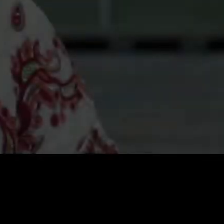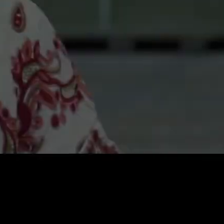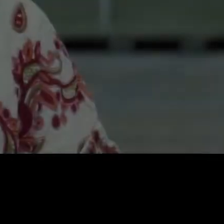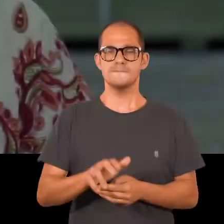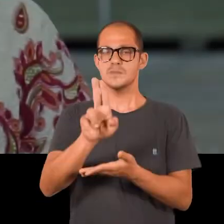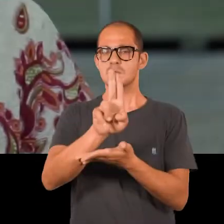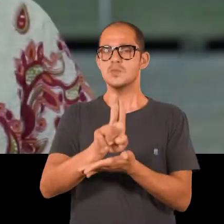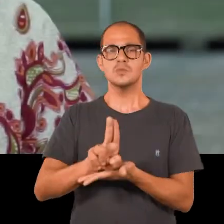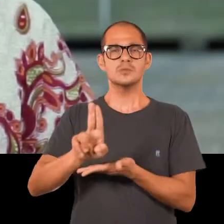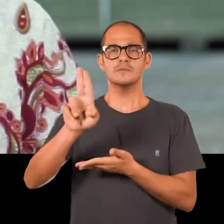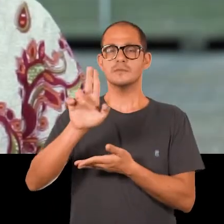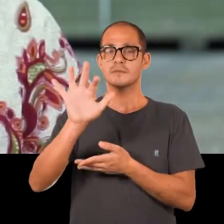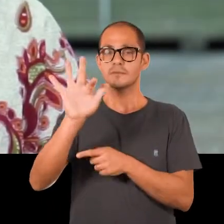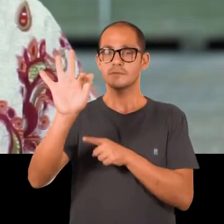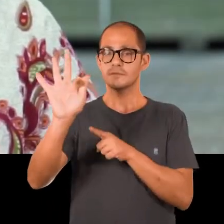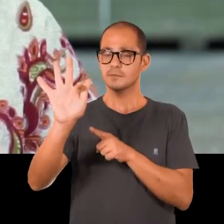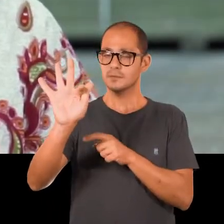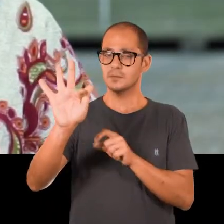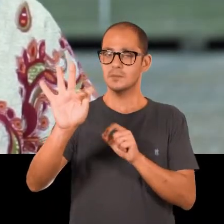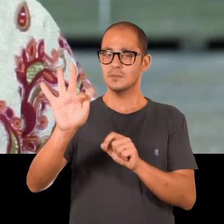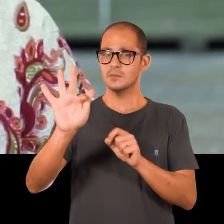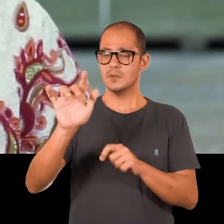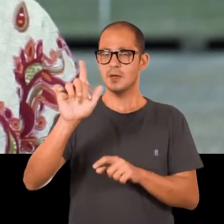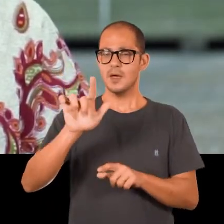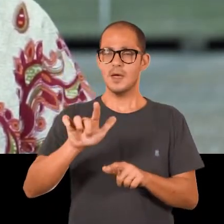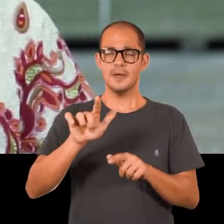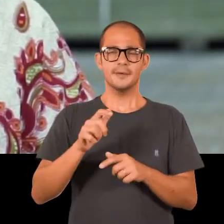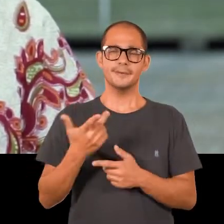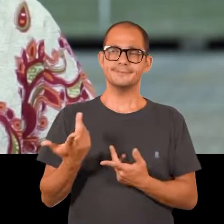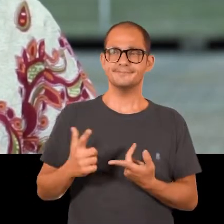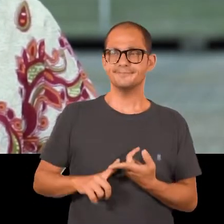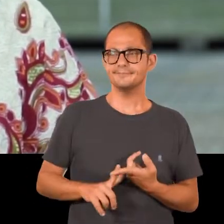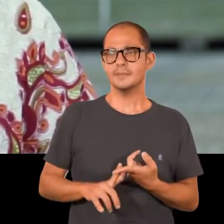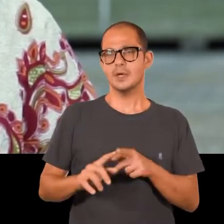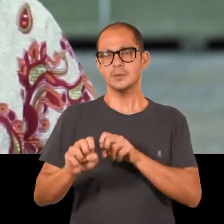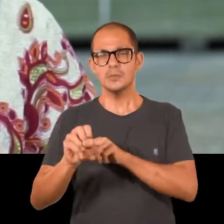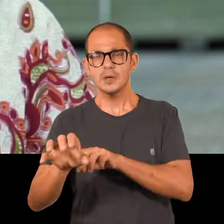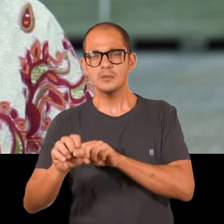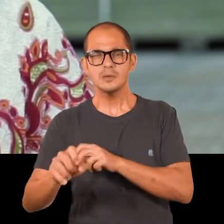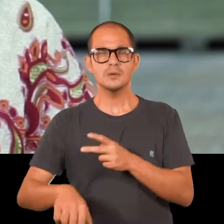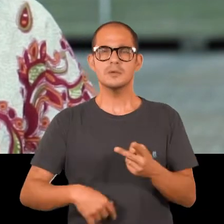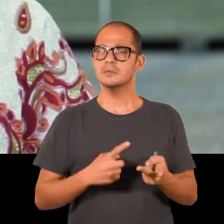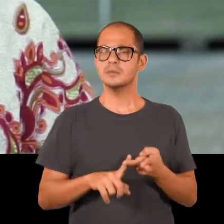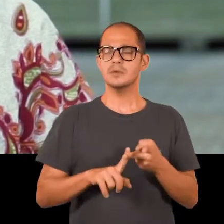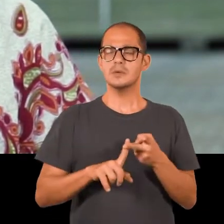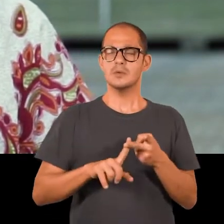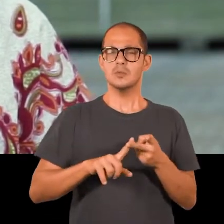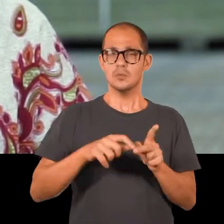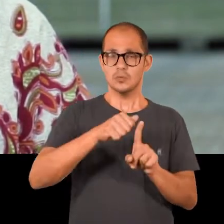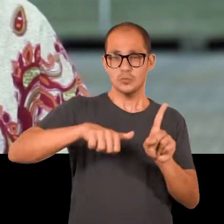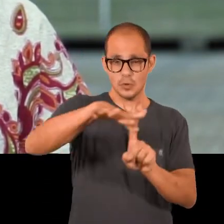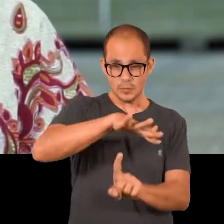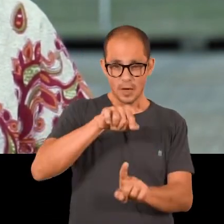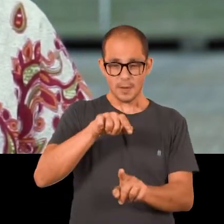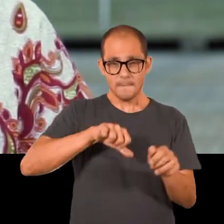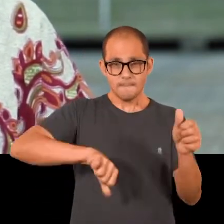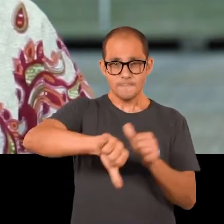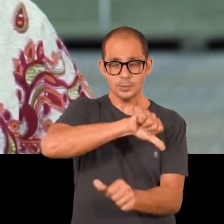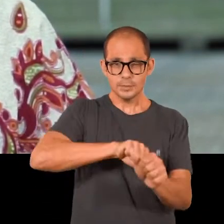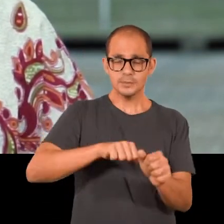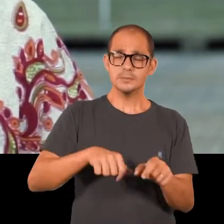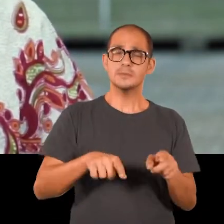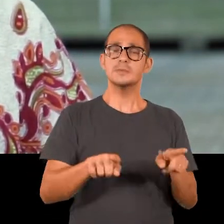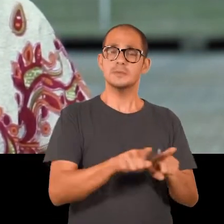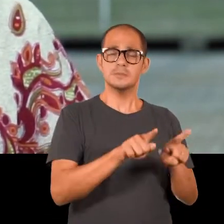A Universidade Federal, ela é um veículo de educação, de transformação social, de